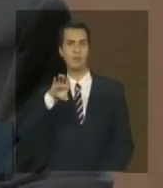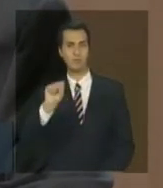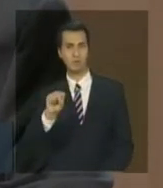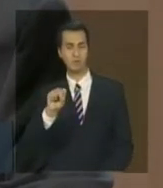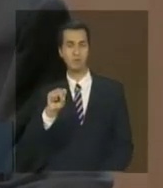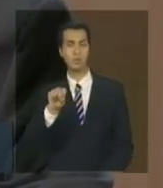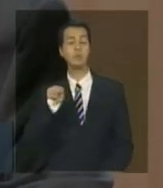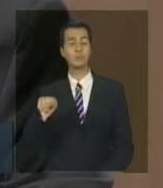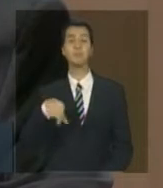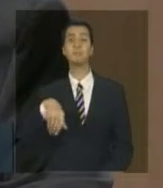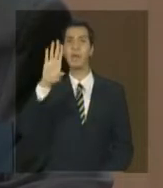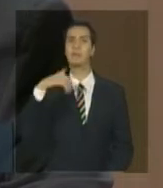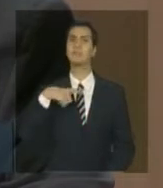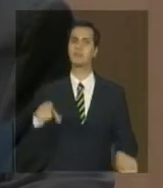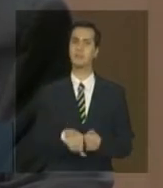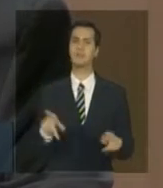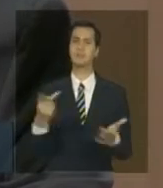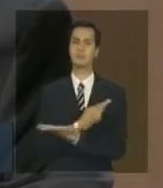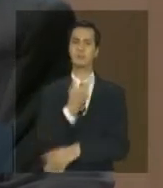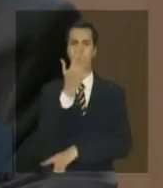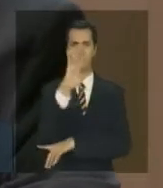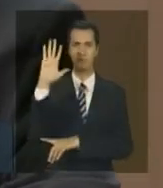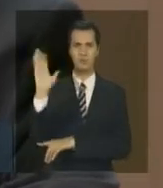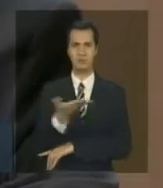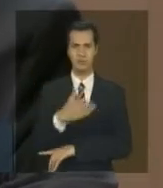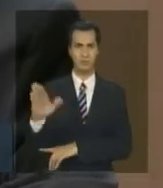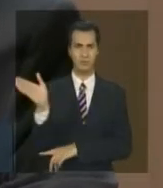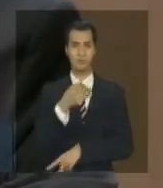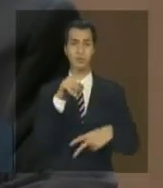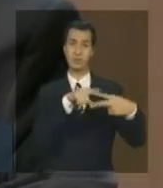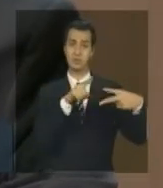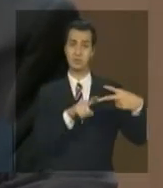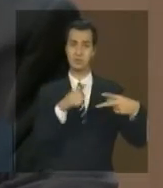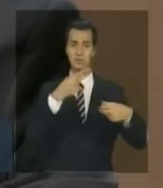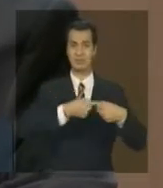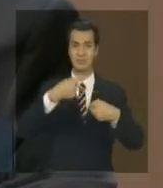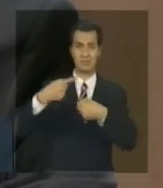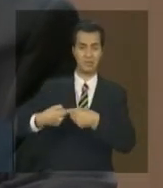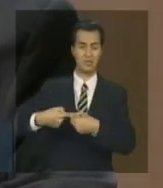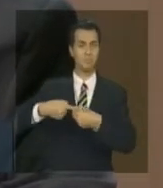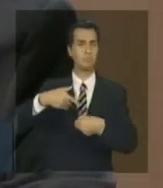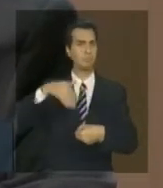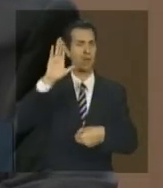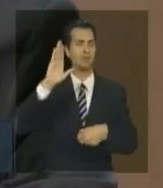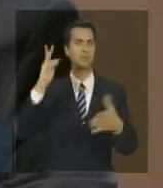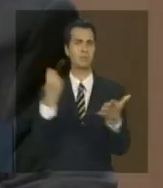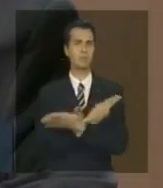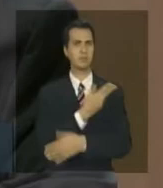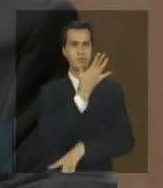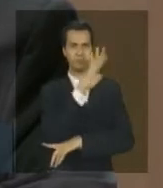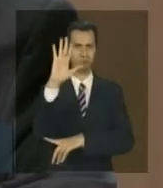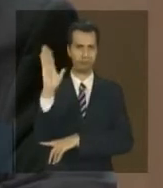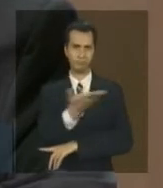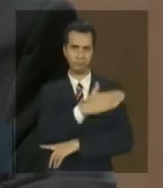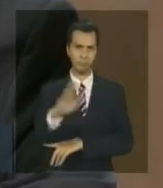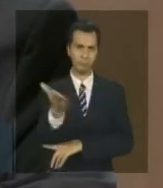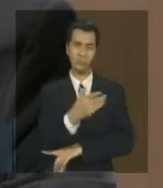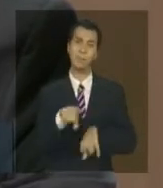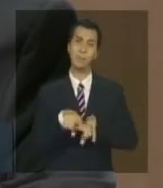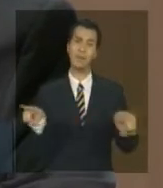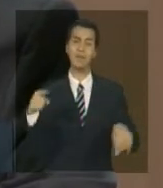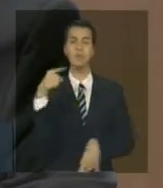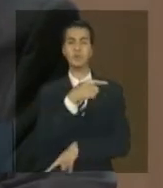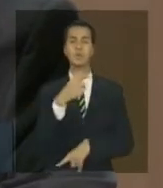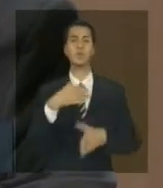desmatamento e se destacou também. Então, esses são os dois municípios que nós destacamos com maior taxa de desmatamento sendo que o de Corumbá é